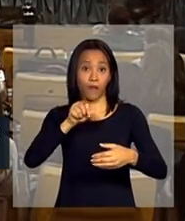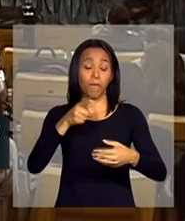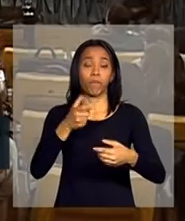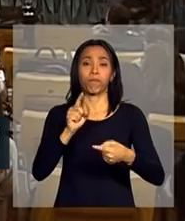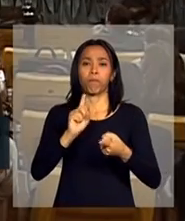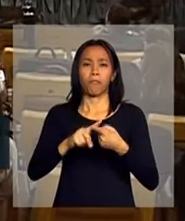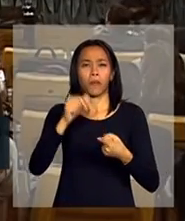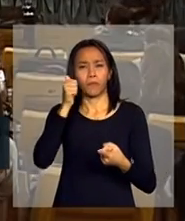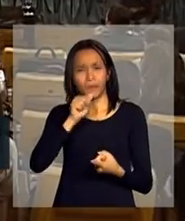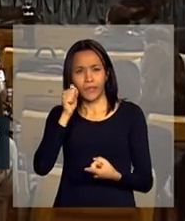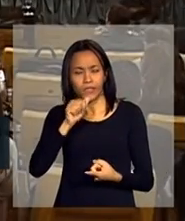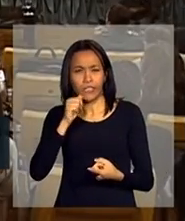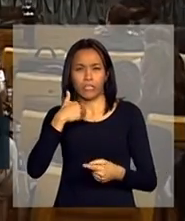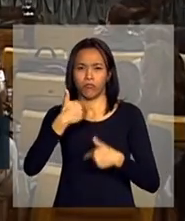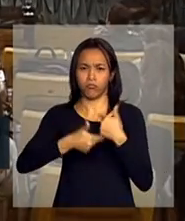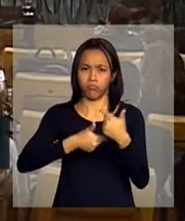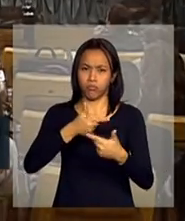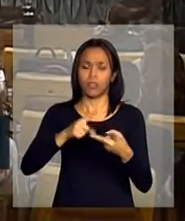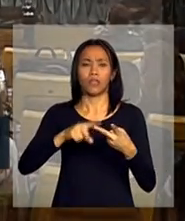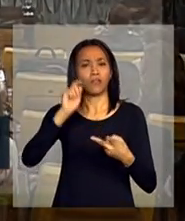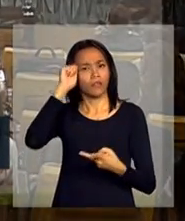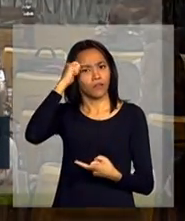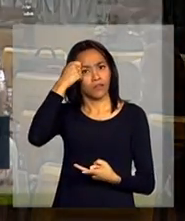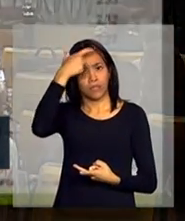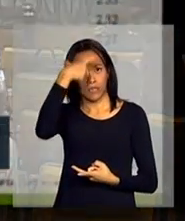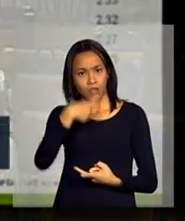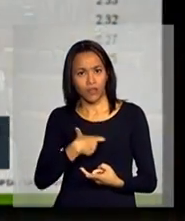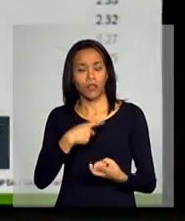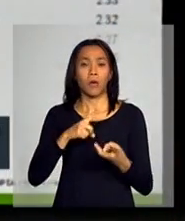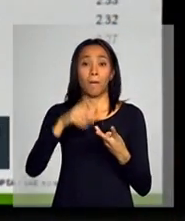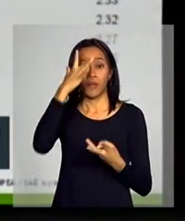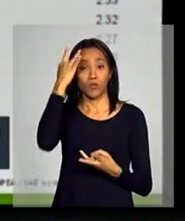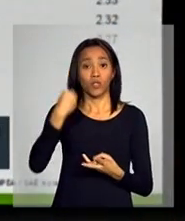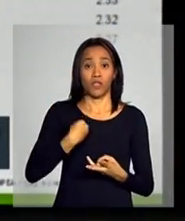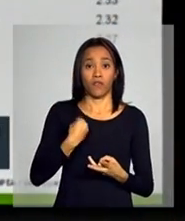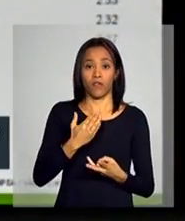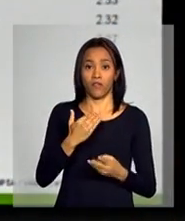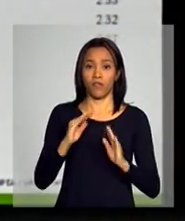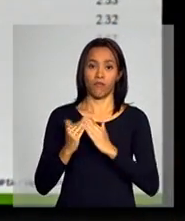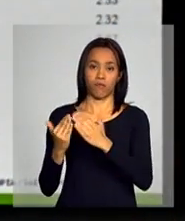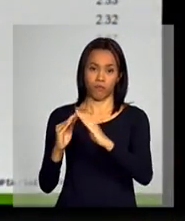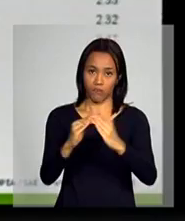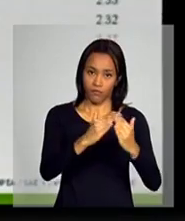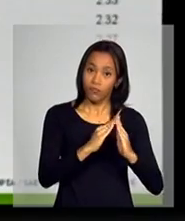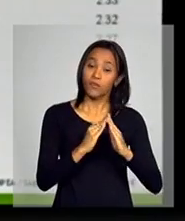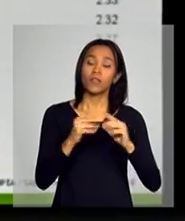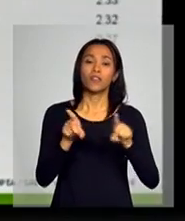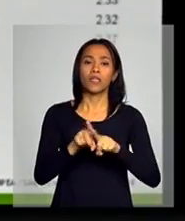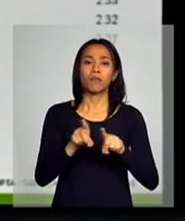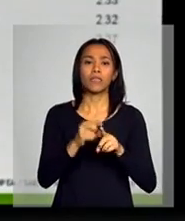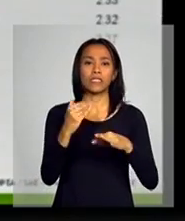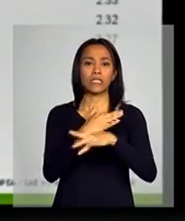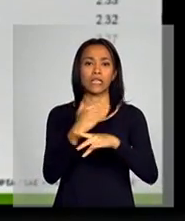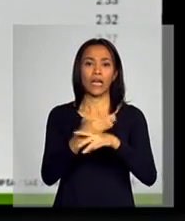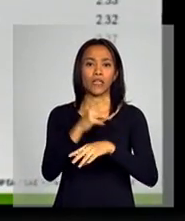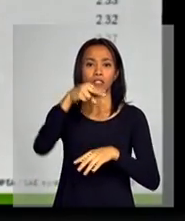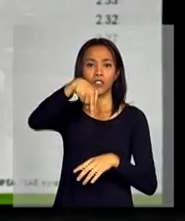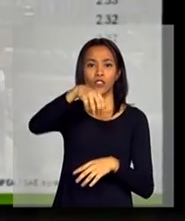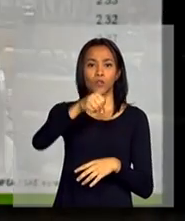são mulheres, negros, pessoas da periferia, cidades nordestinas.